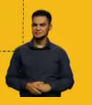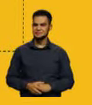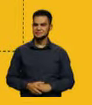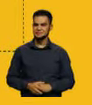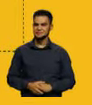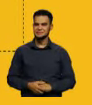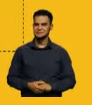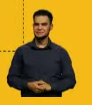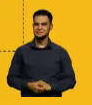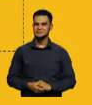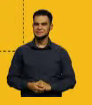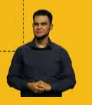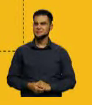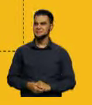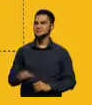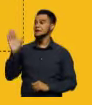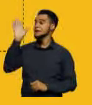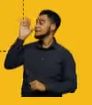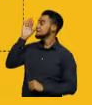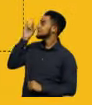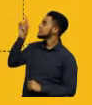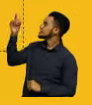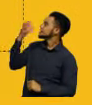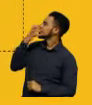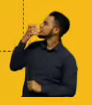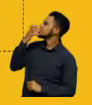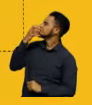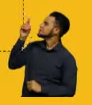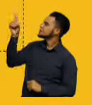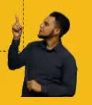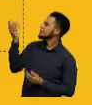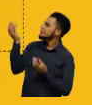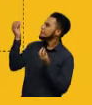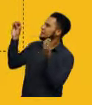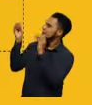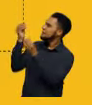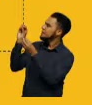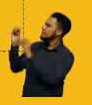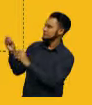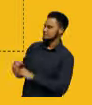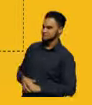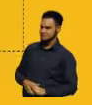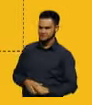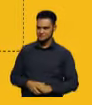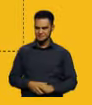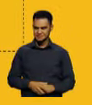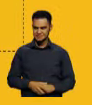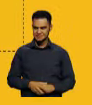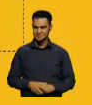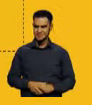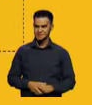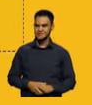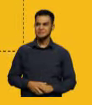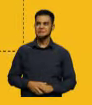Observe a imagem desse cãozinho e complete o panfleto. Atenção!